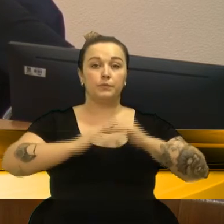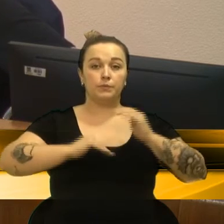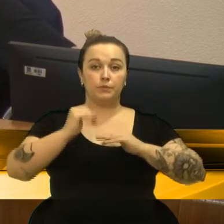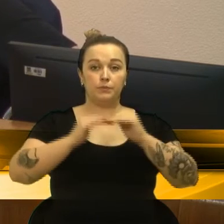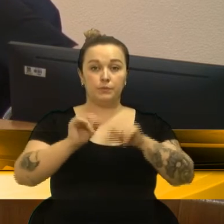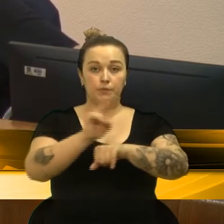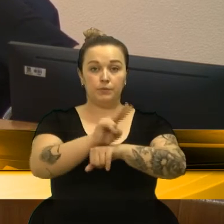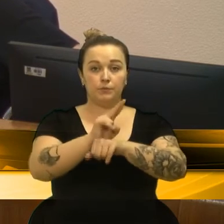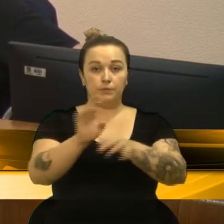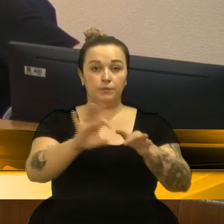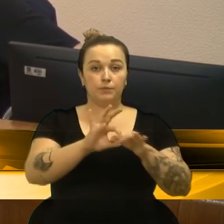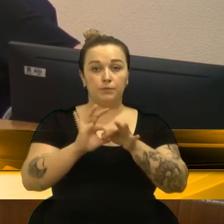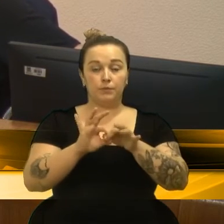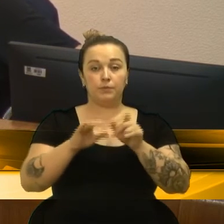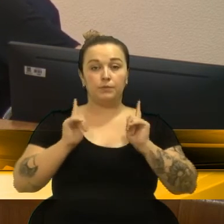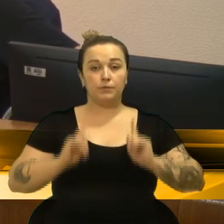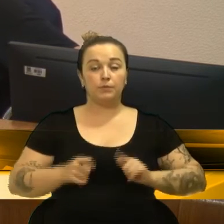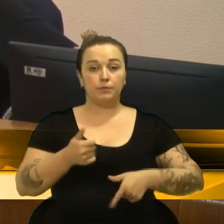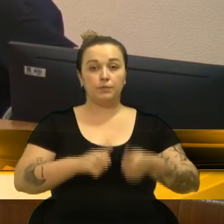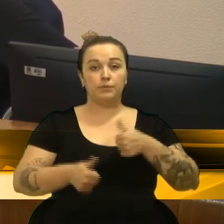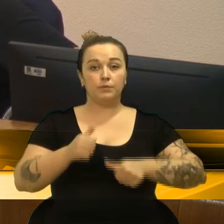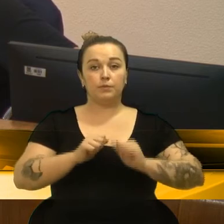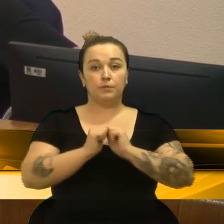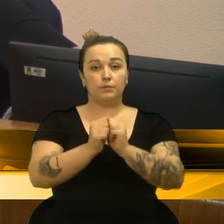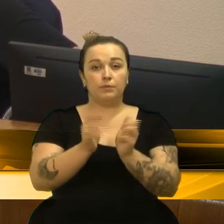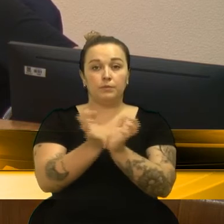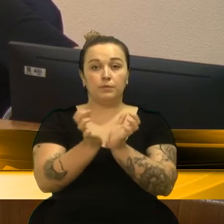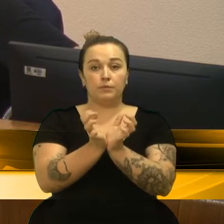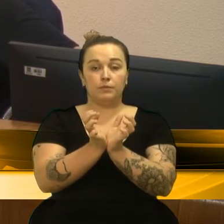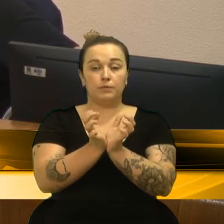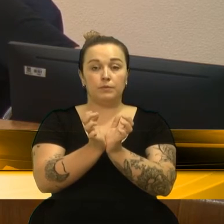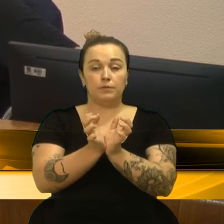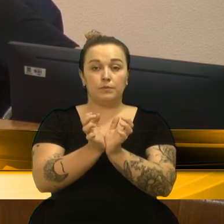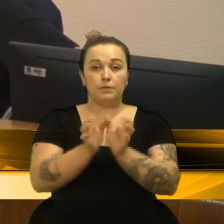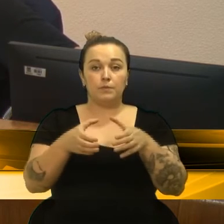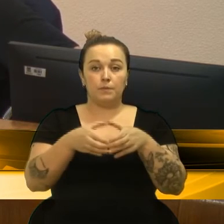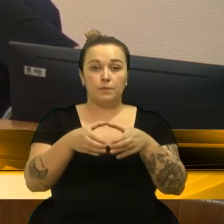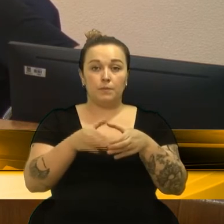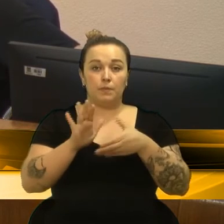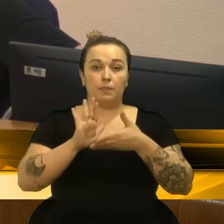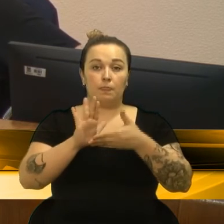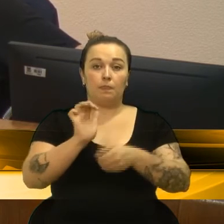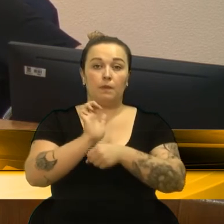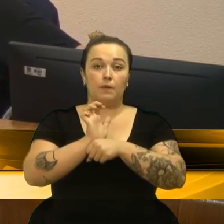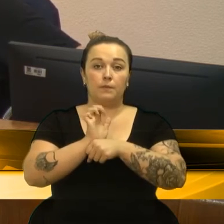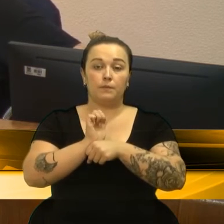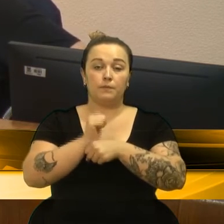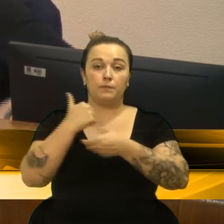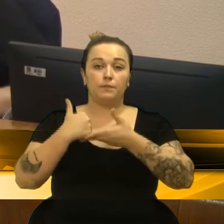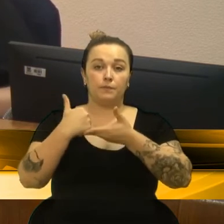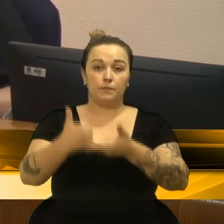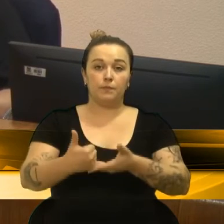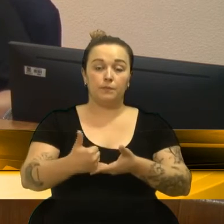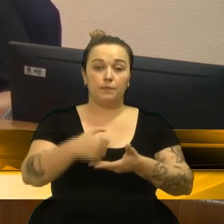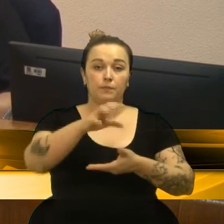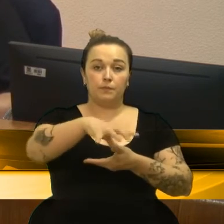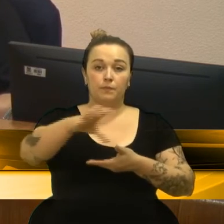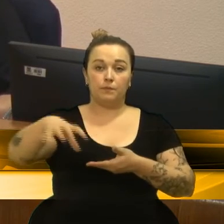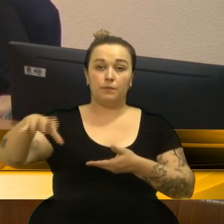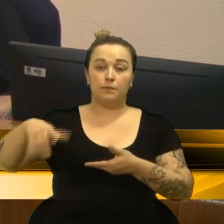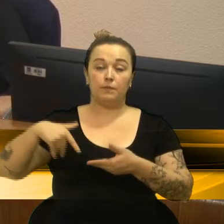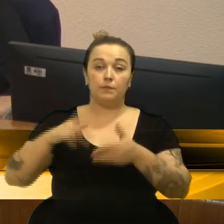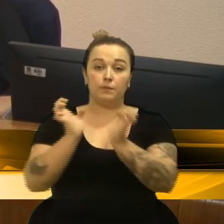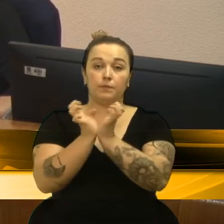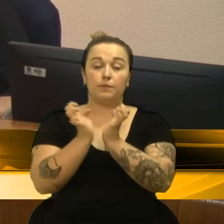cuidado integrado e gestão qualificada, realizada com equipe multiprofissional e dirigida à população em território definido, sobre as quais as equipes